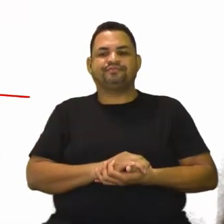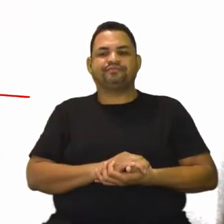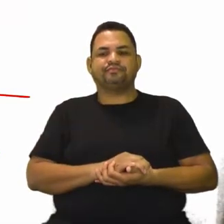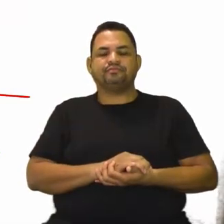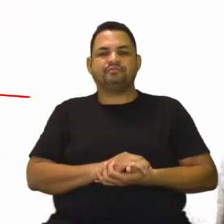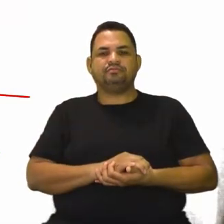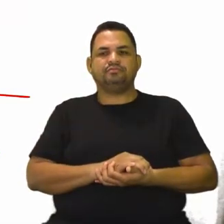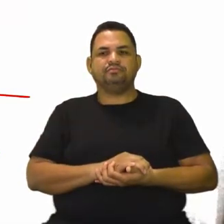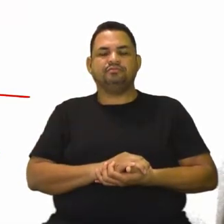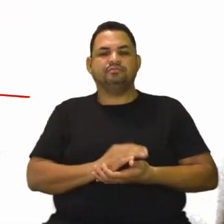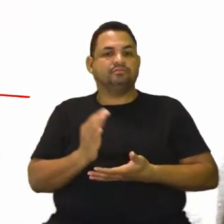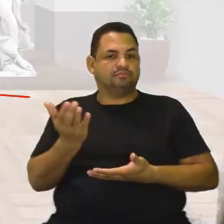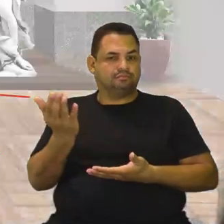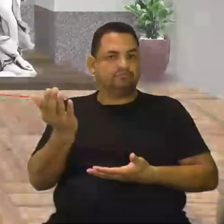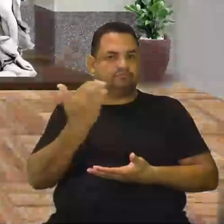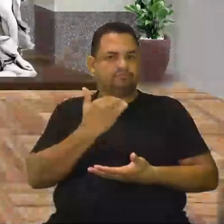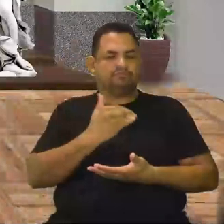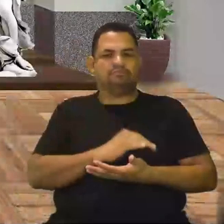Está comigo?